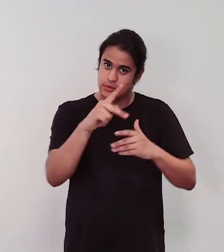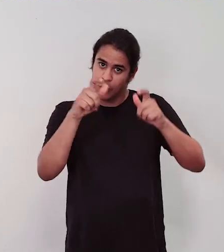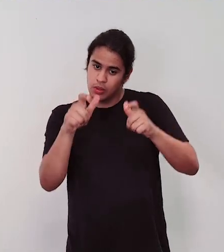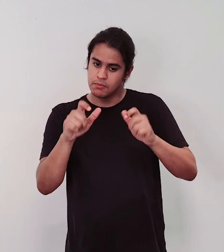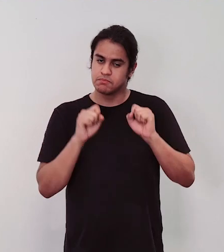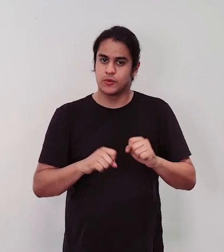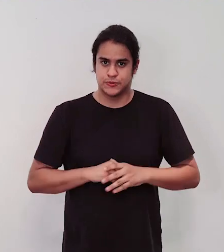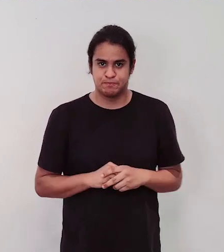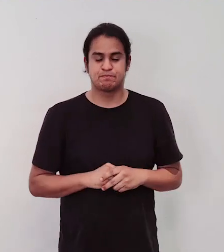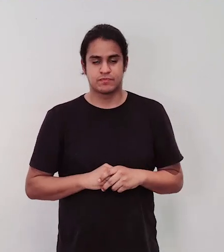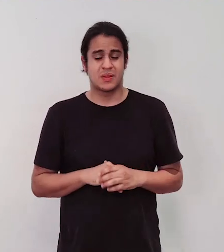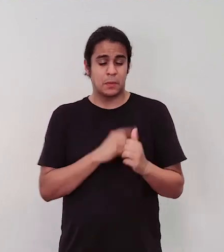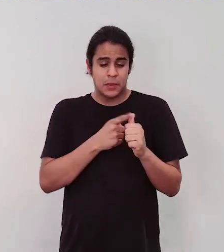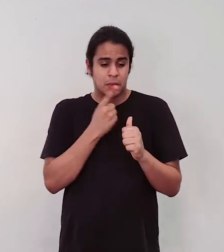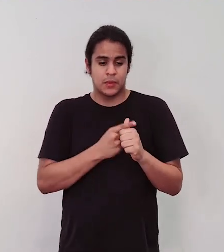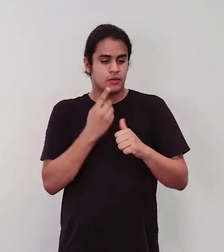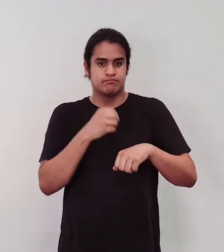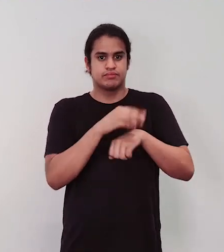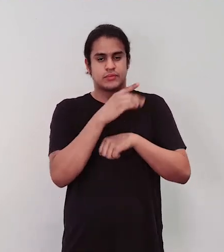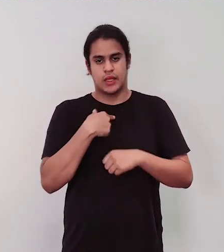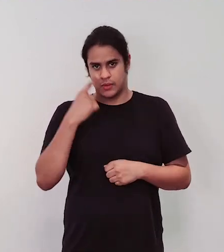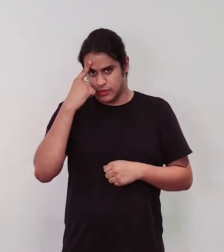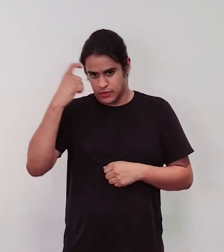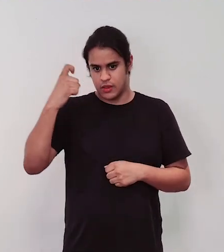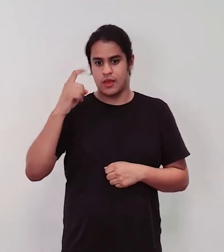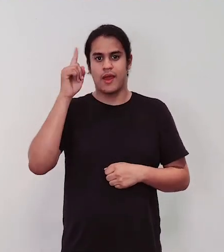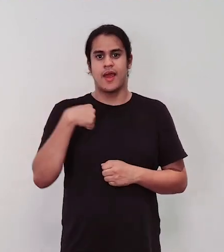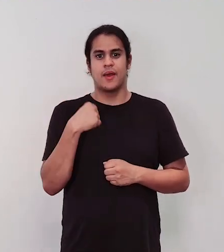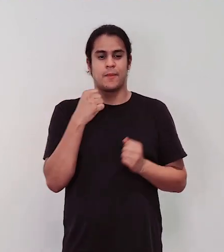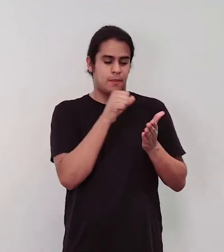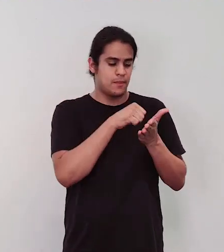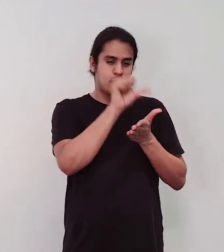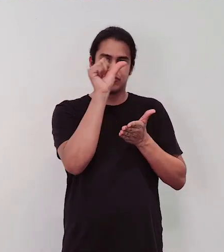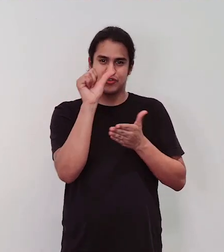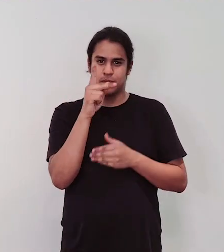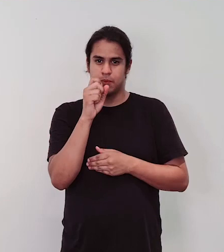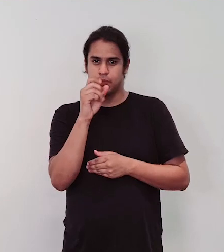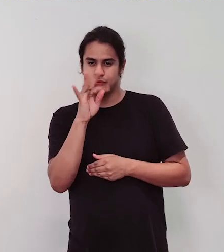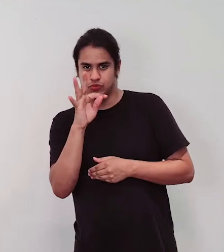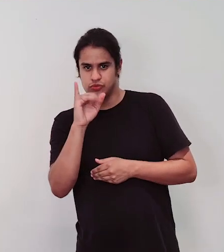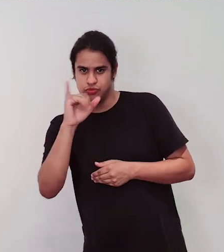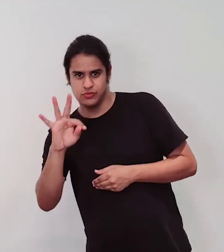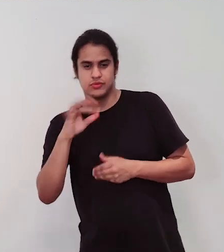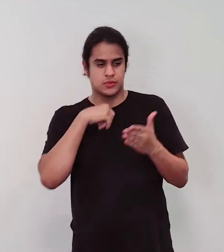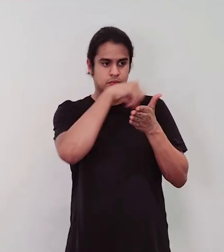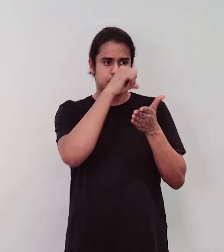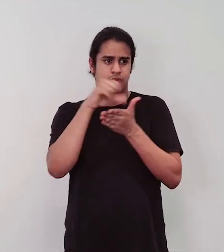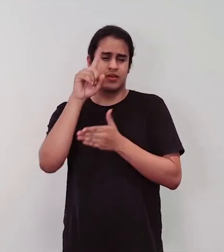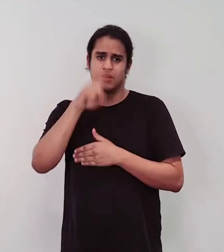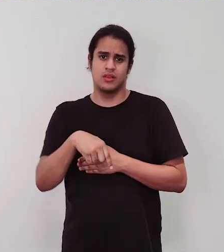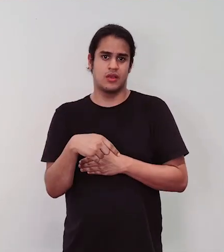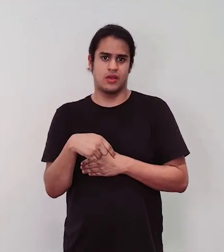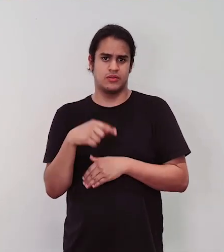primeira das intervenções que eu propus era usando post-it, que é um material super efêmero,